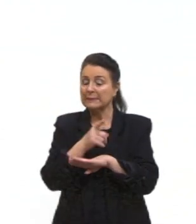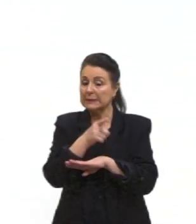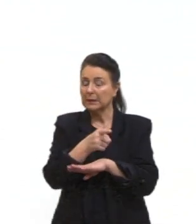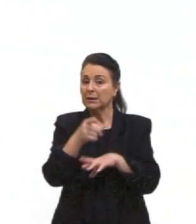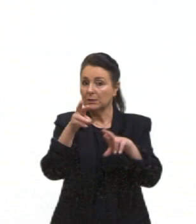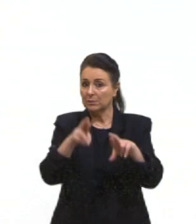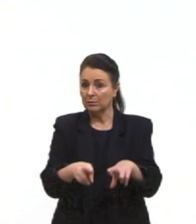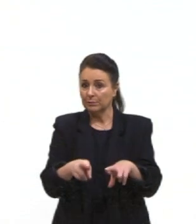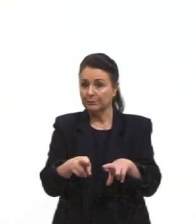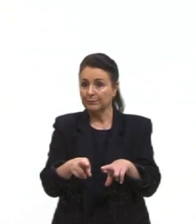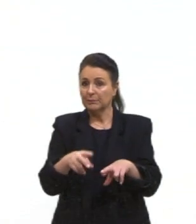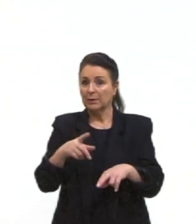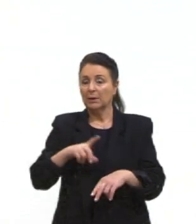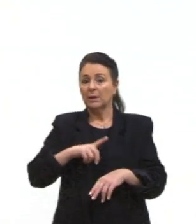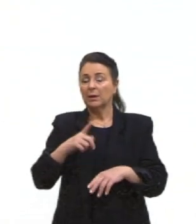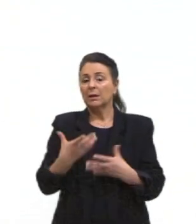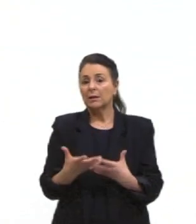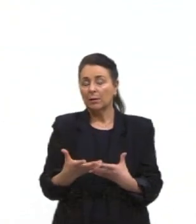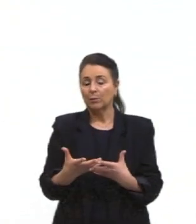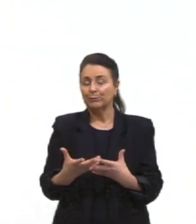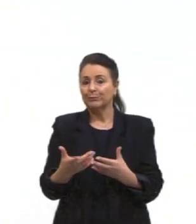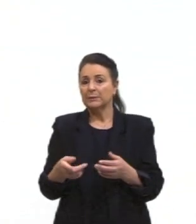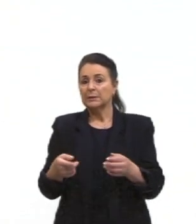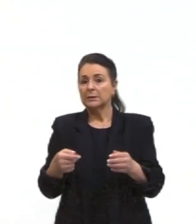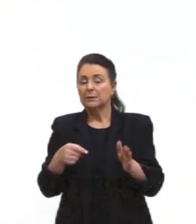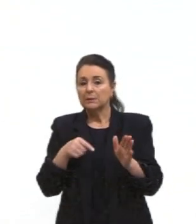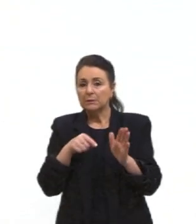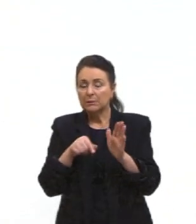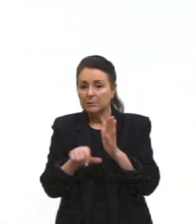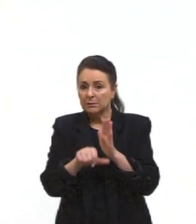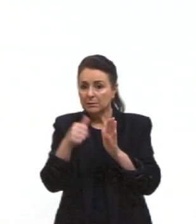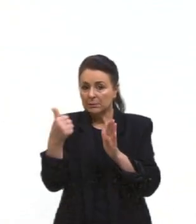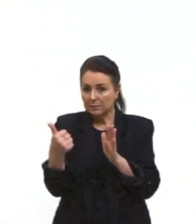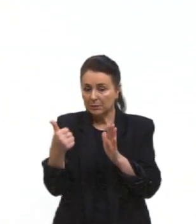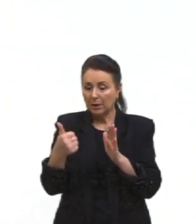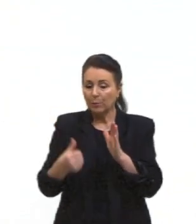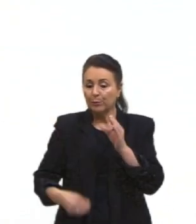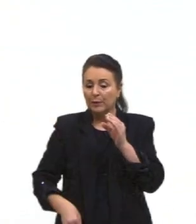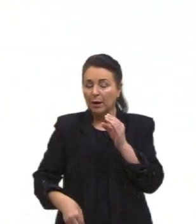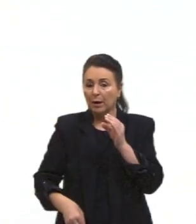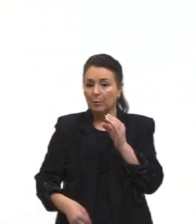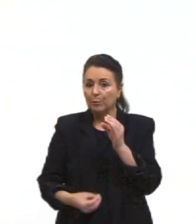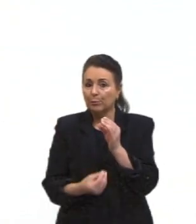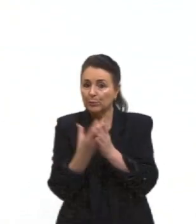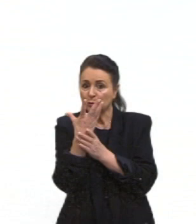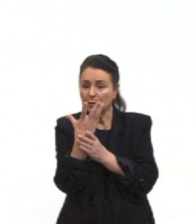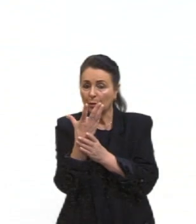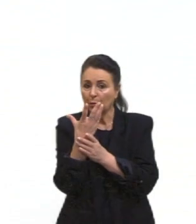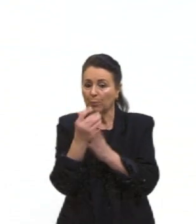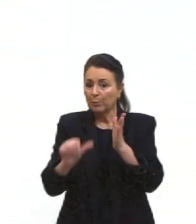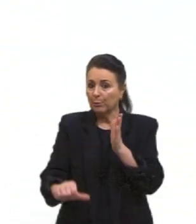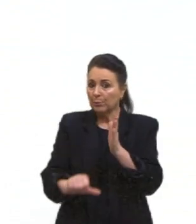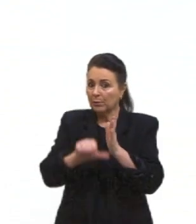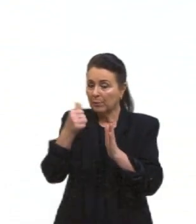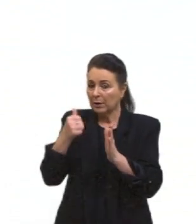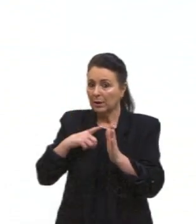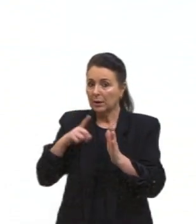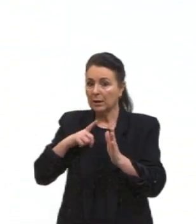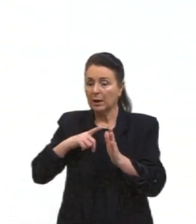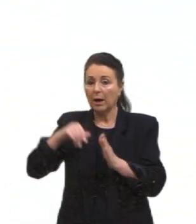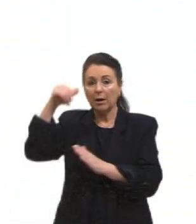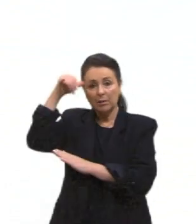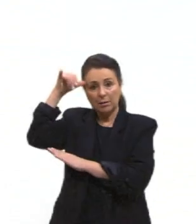Primário, né, dentro dessa questão aí da produção primária, a gente destaca a pecuária, né, principalmente a transumância.